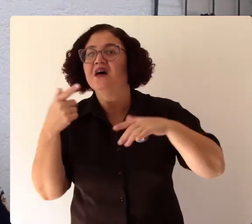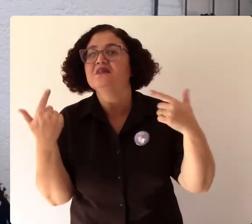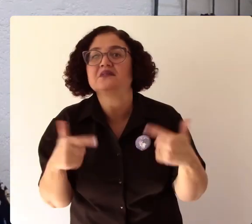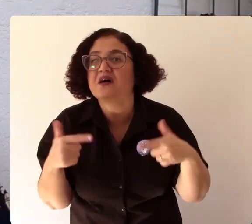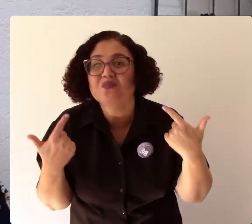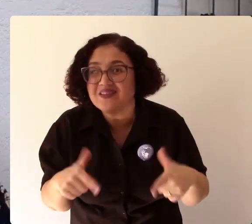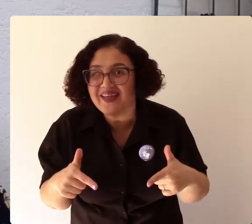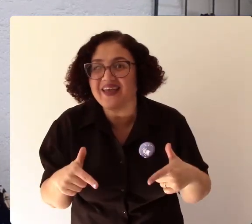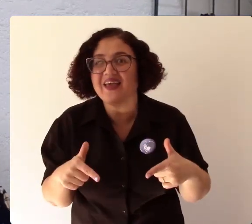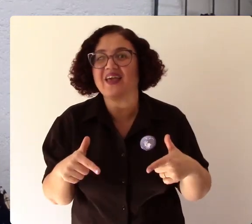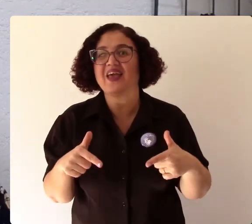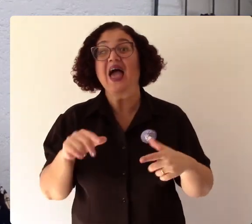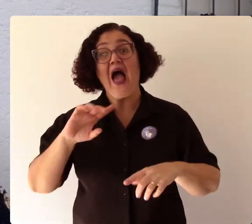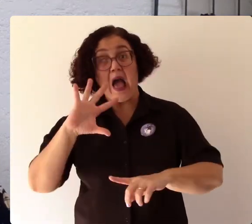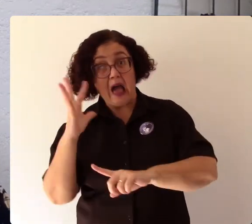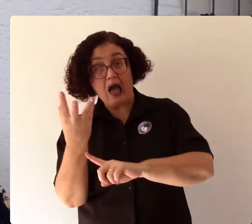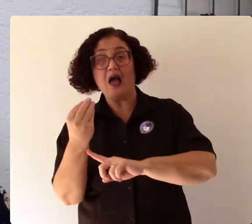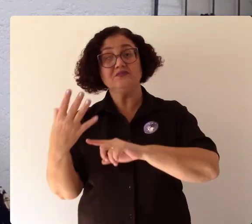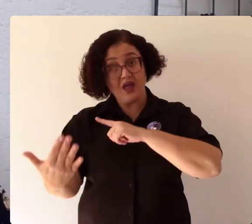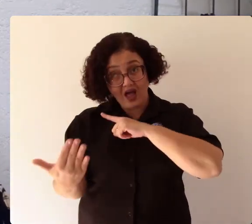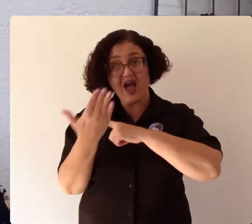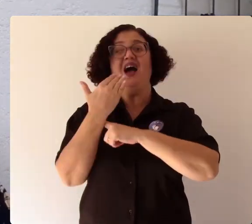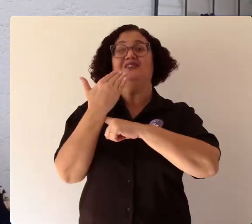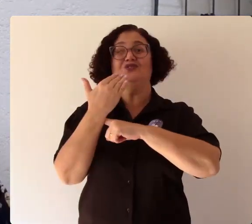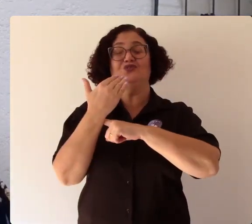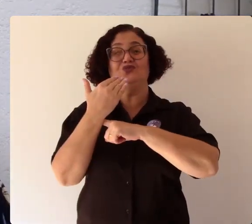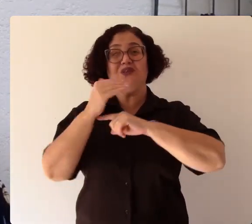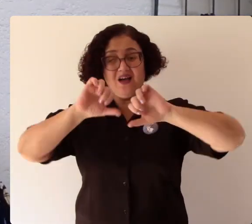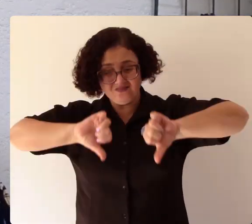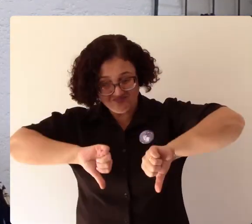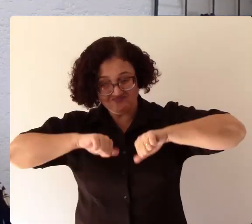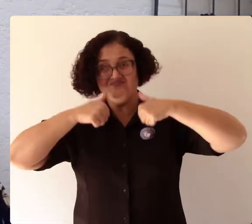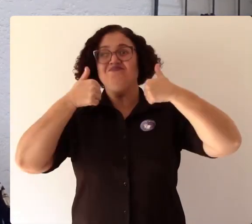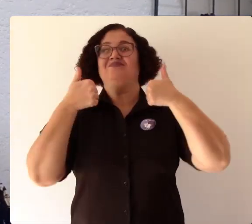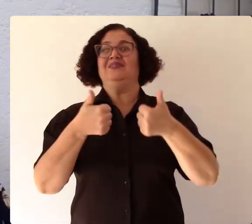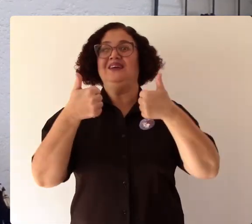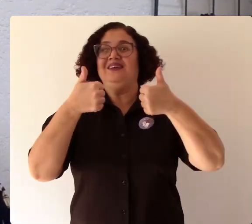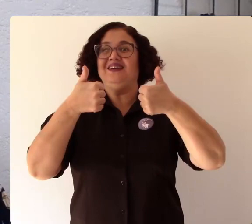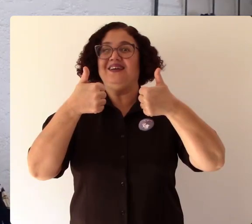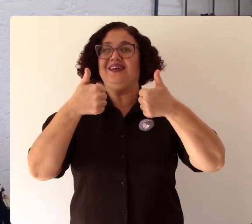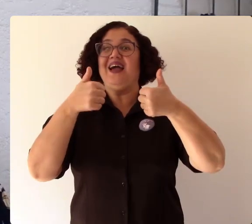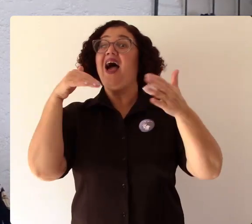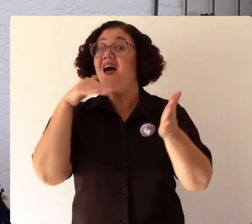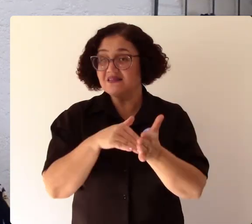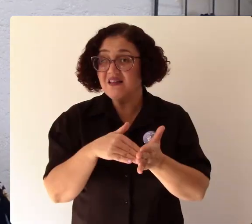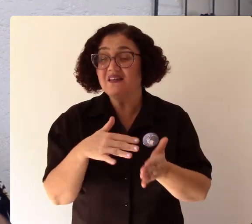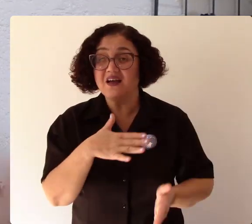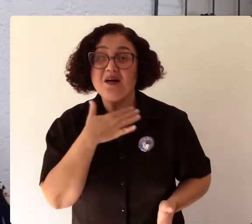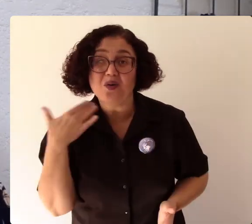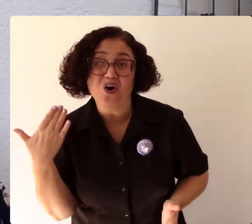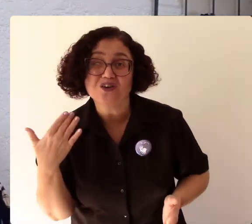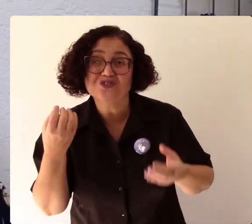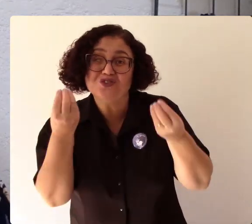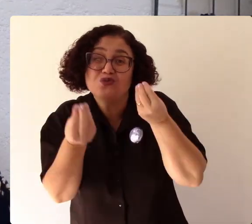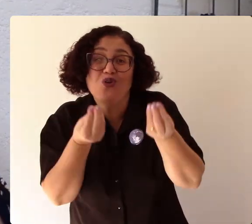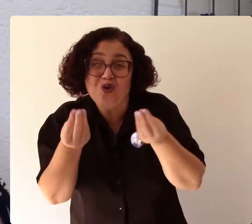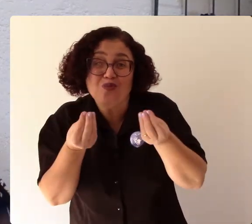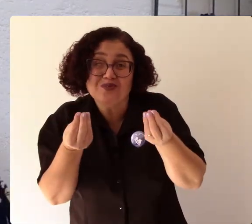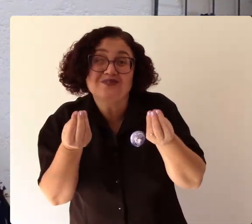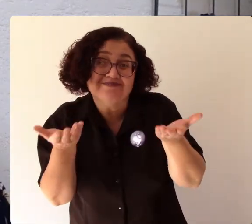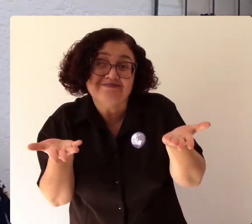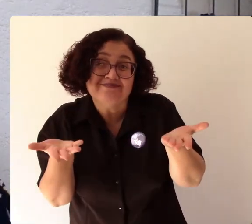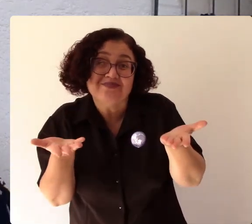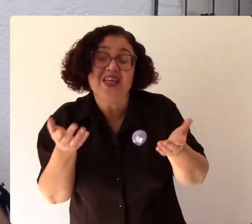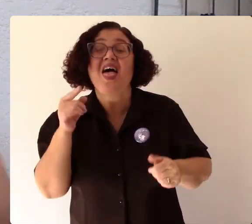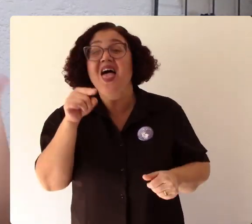do rosário é isso que a morte que a arte nos traz inclusive a própria morte né é disso é dessa